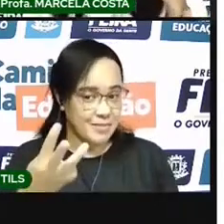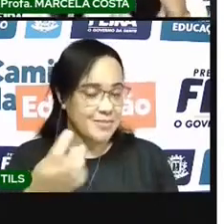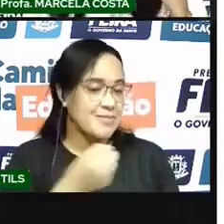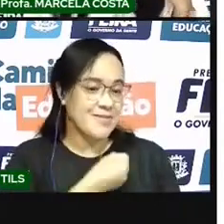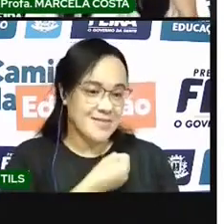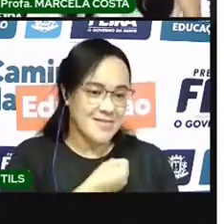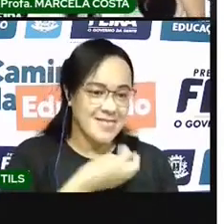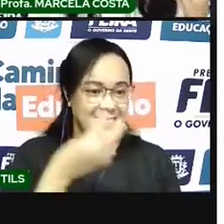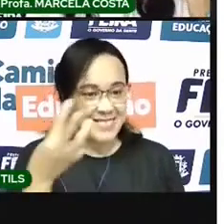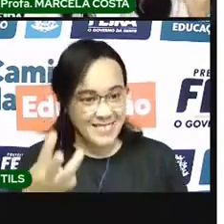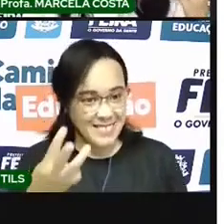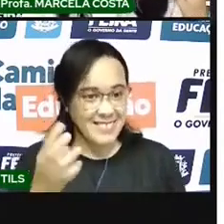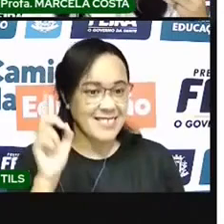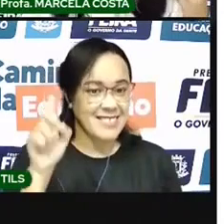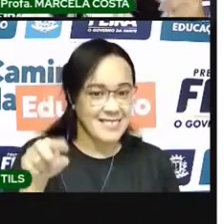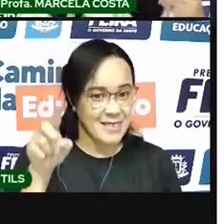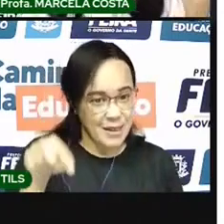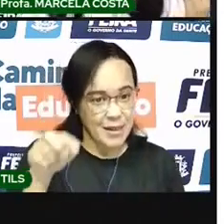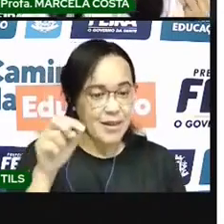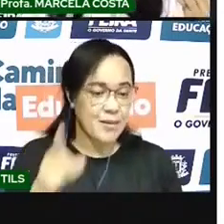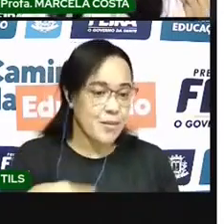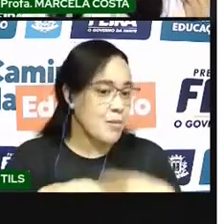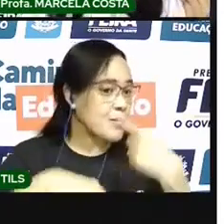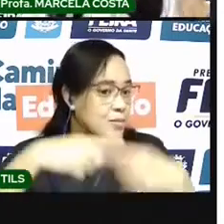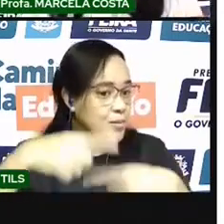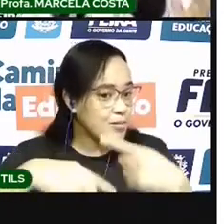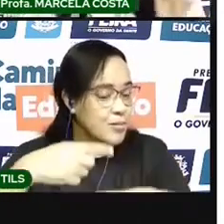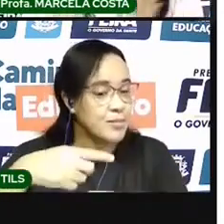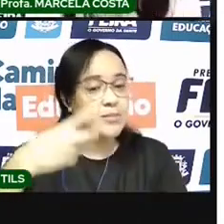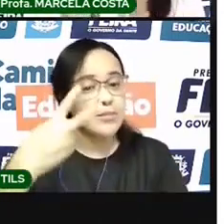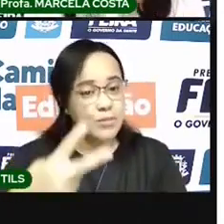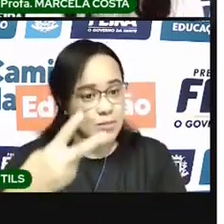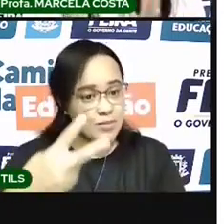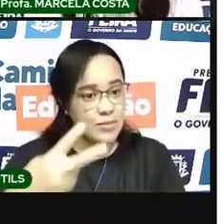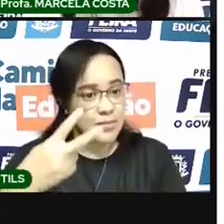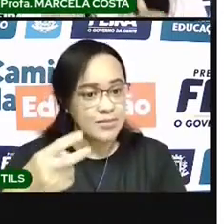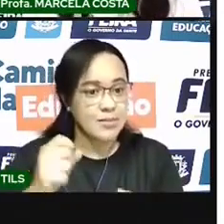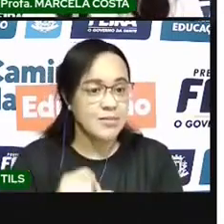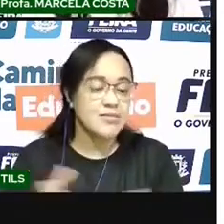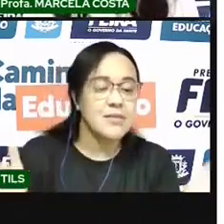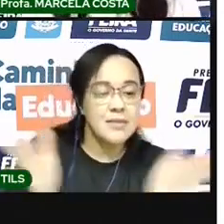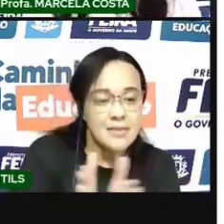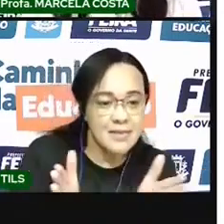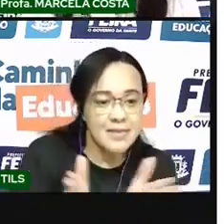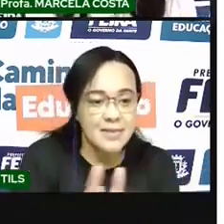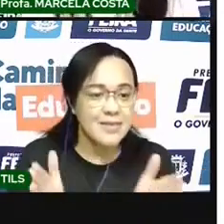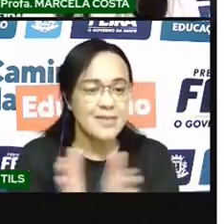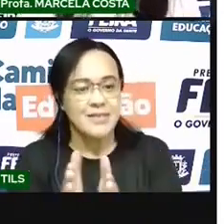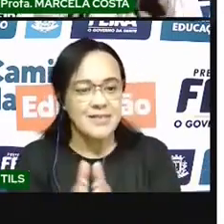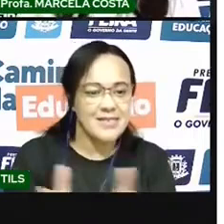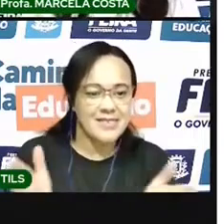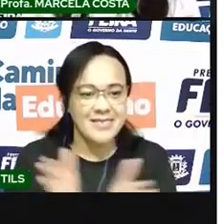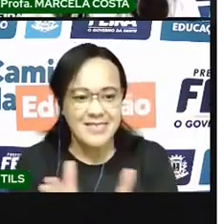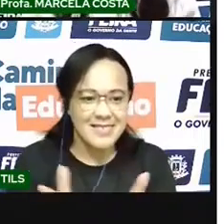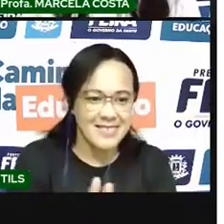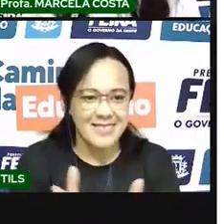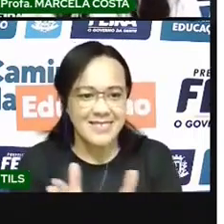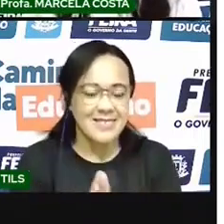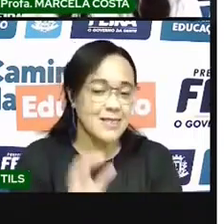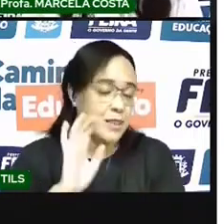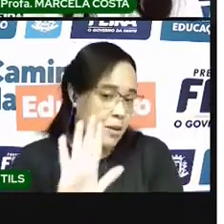Número 3. Ele vem depois do 2. Faz tatatum tum. Faz tatatum Mas